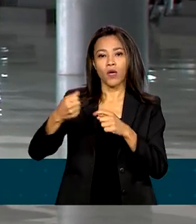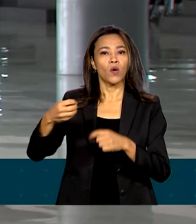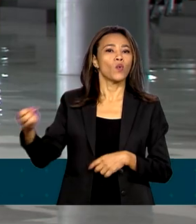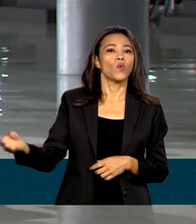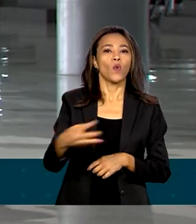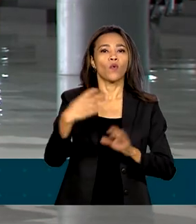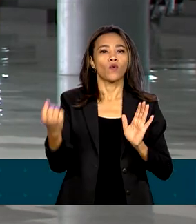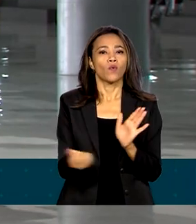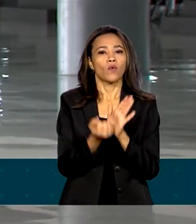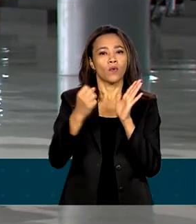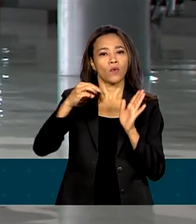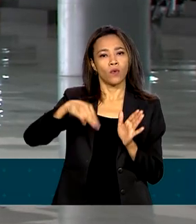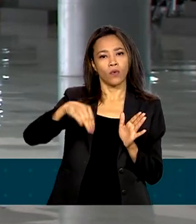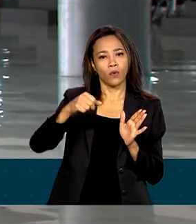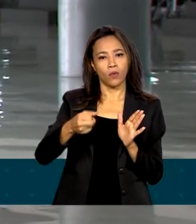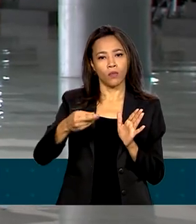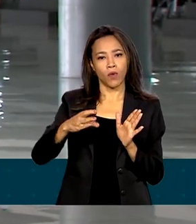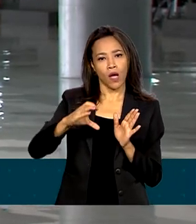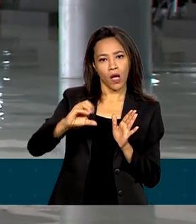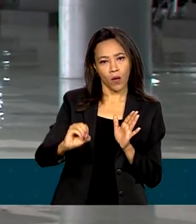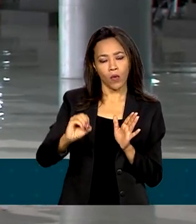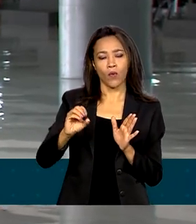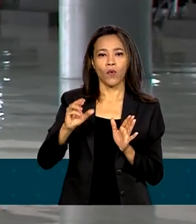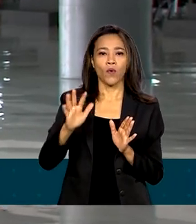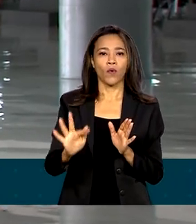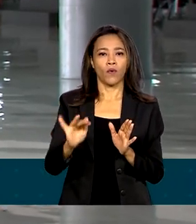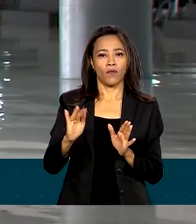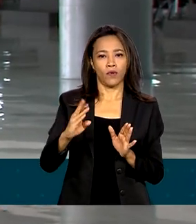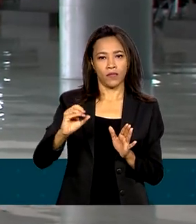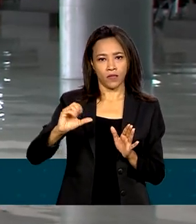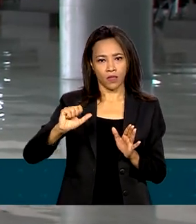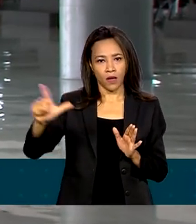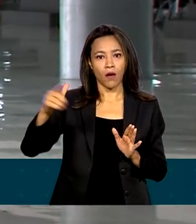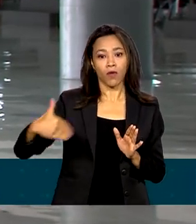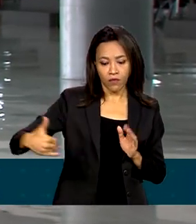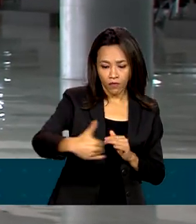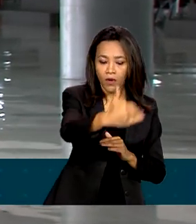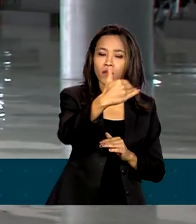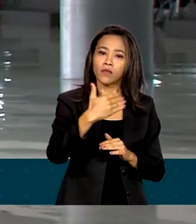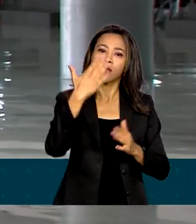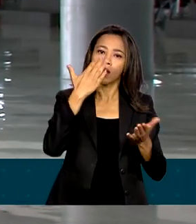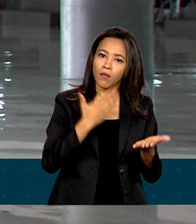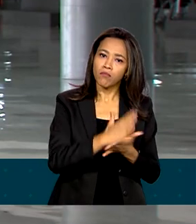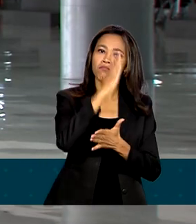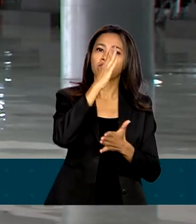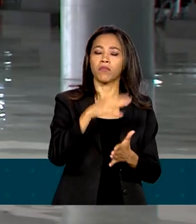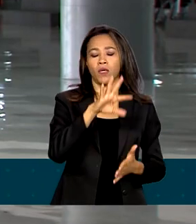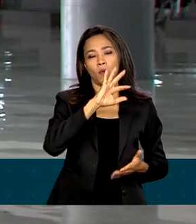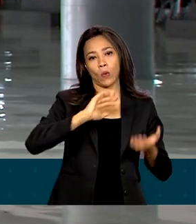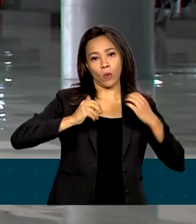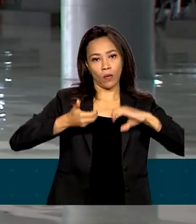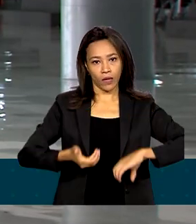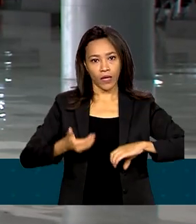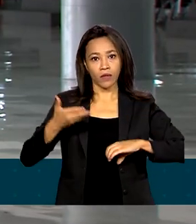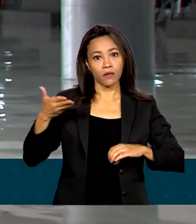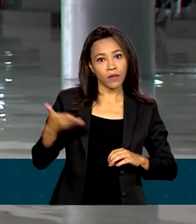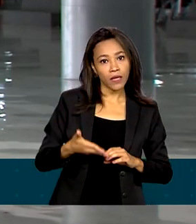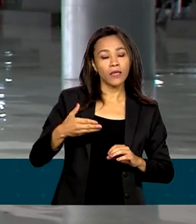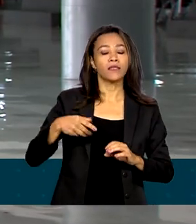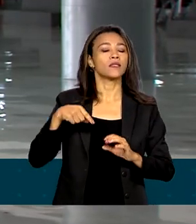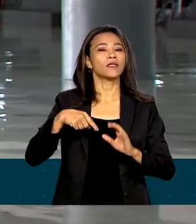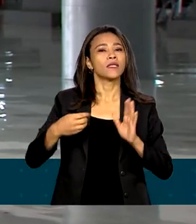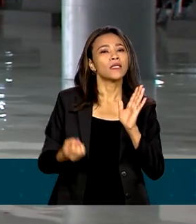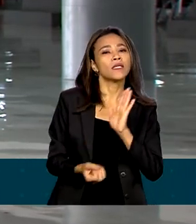ano e que vai ainda ser, deverá ser aprovado pelo Congresso Nacional, ele cria um aumento,